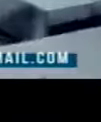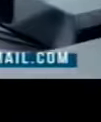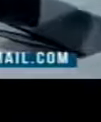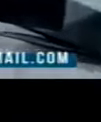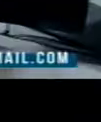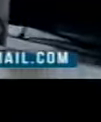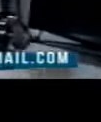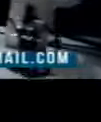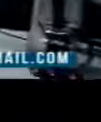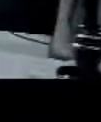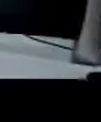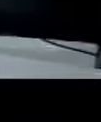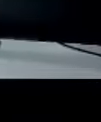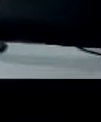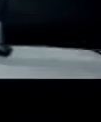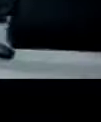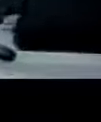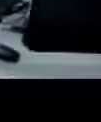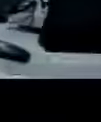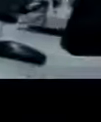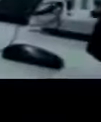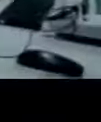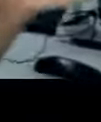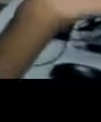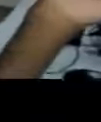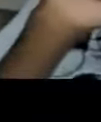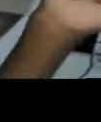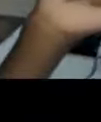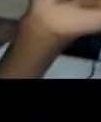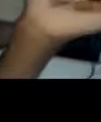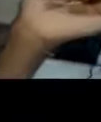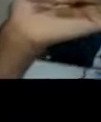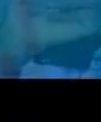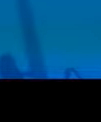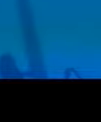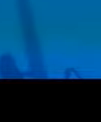Estamos esperando, hein? Universidade FM, única.